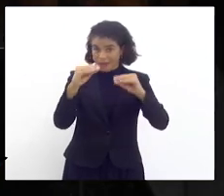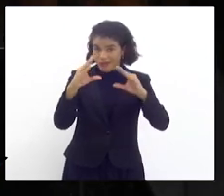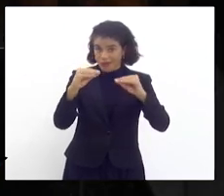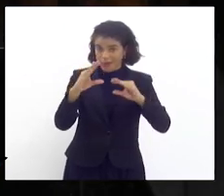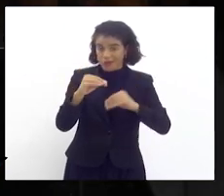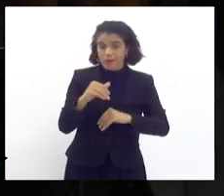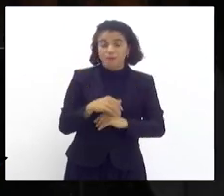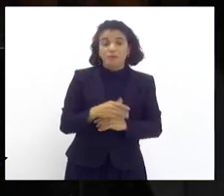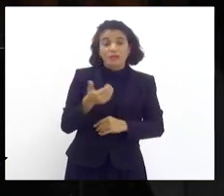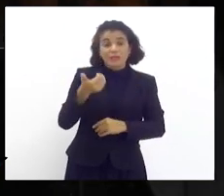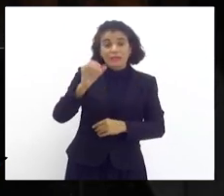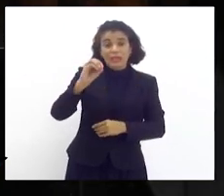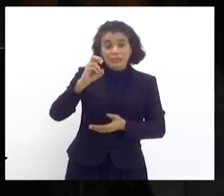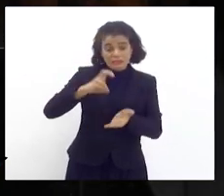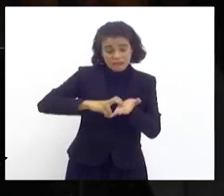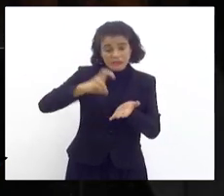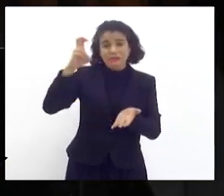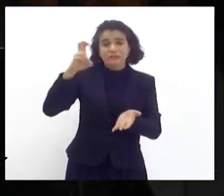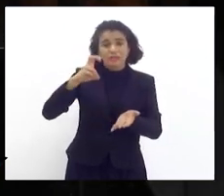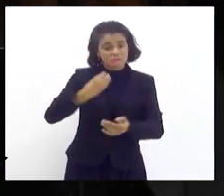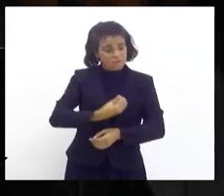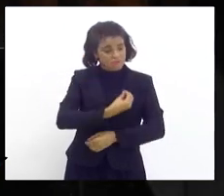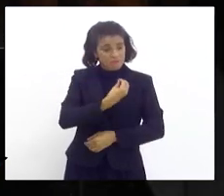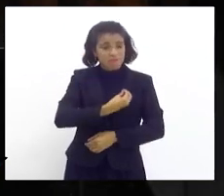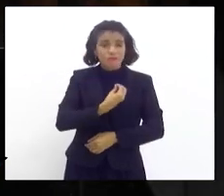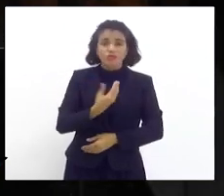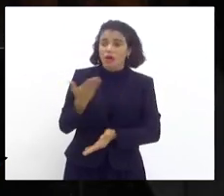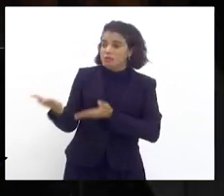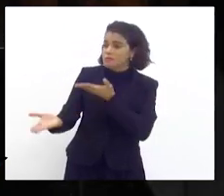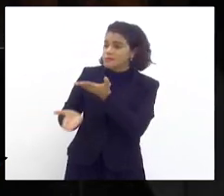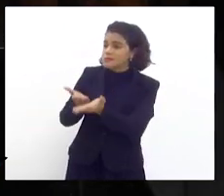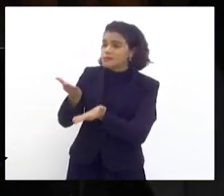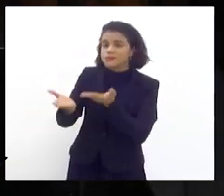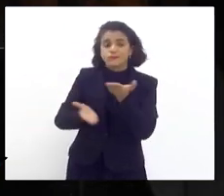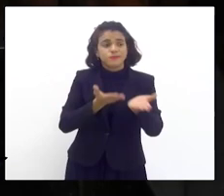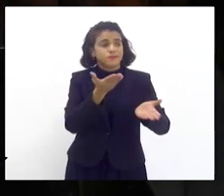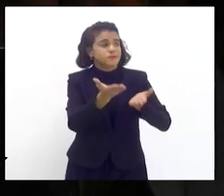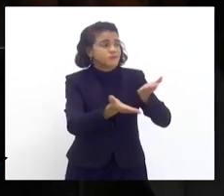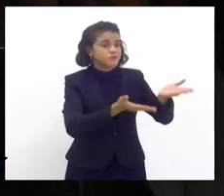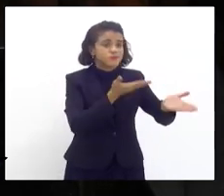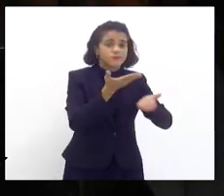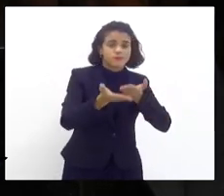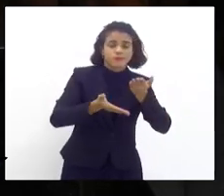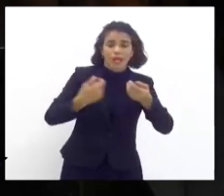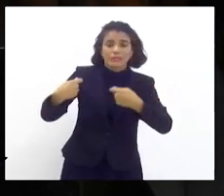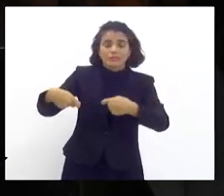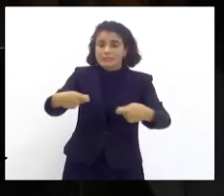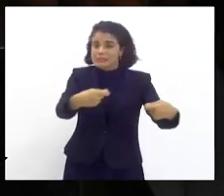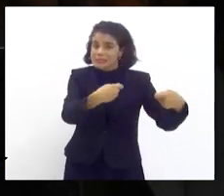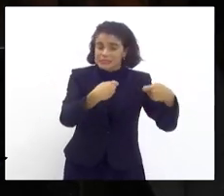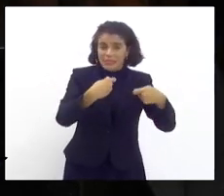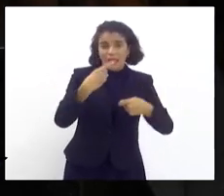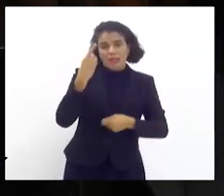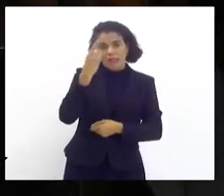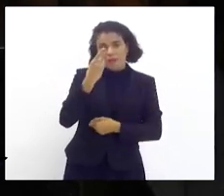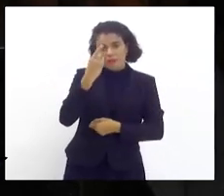10h da manhã, estávamos atendendo a demanda da deputada Lucinha.